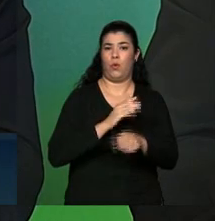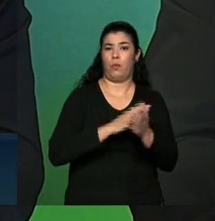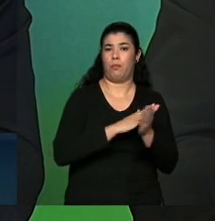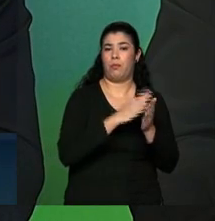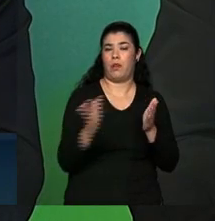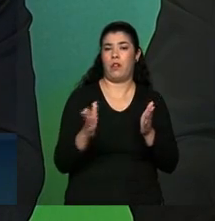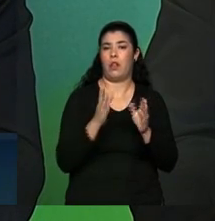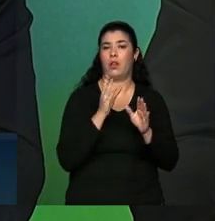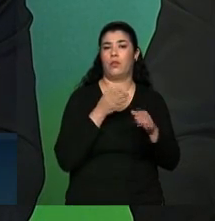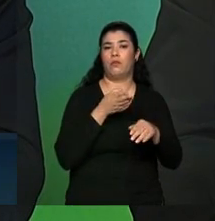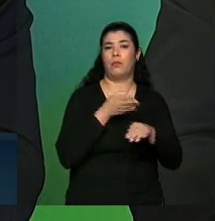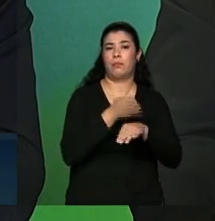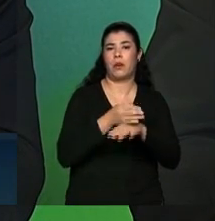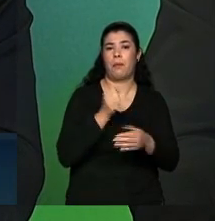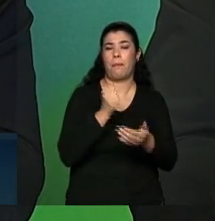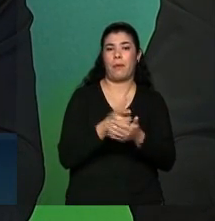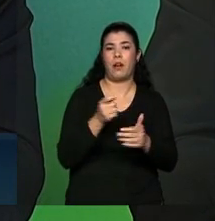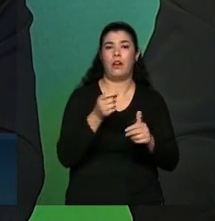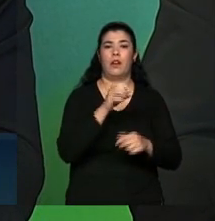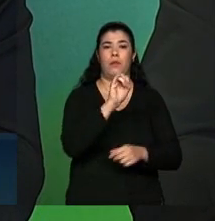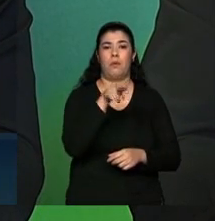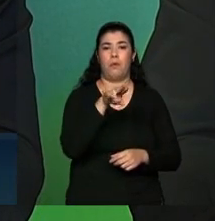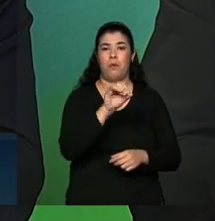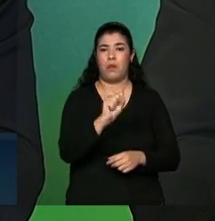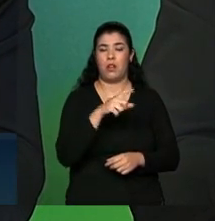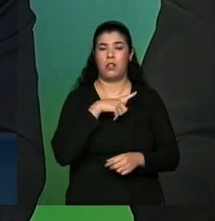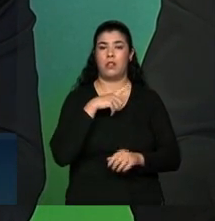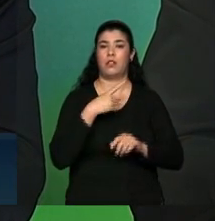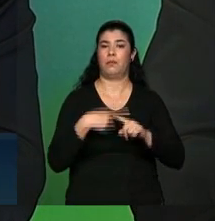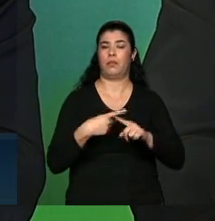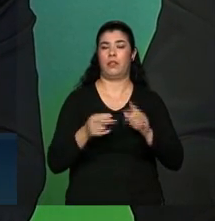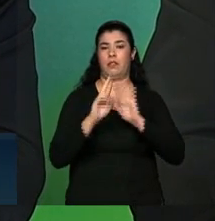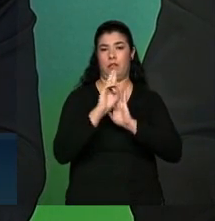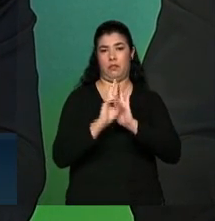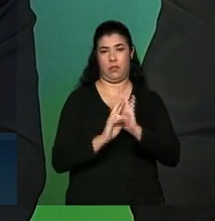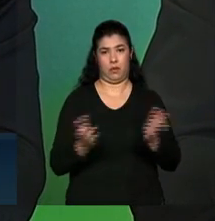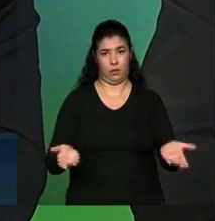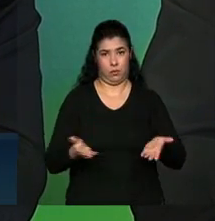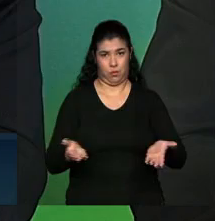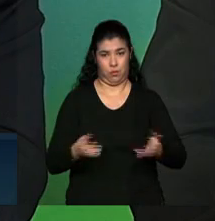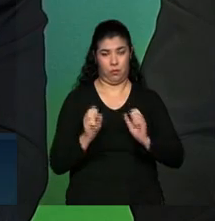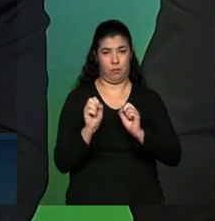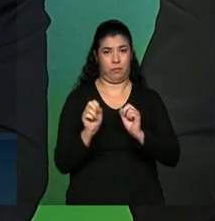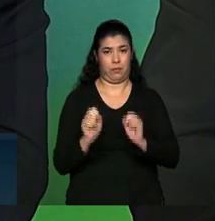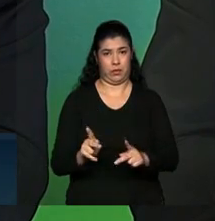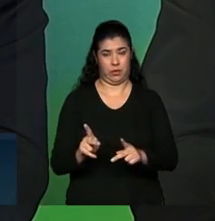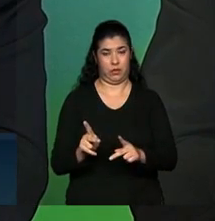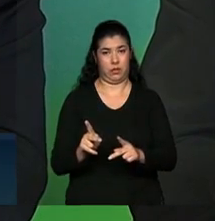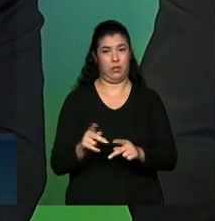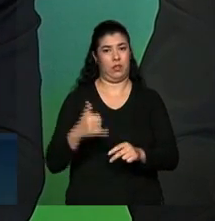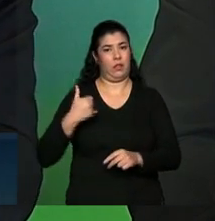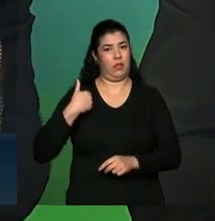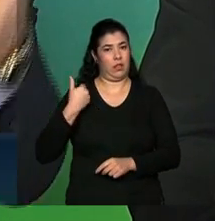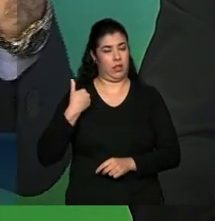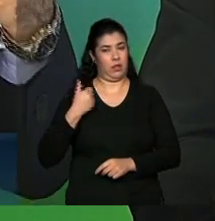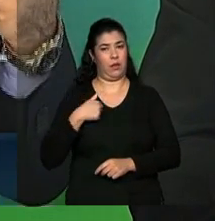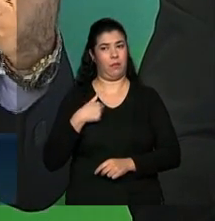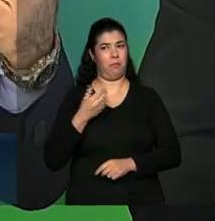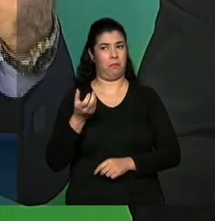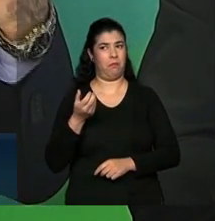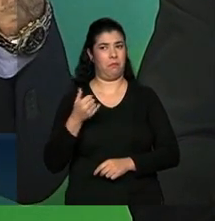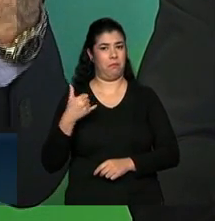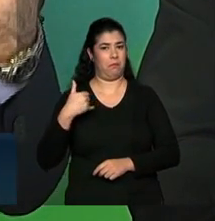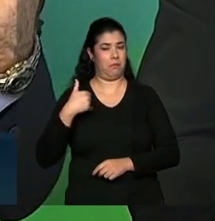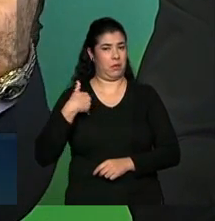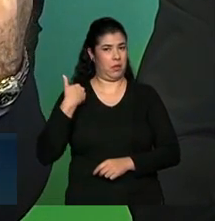Por que 100 pontos? Porque a regra hoje de aposentadoria por idade, e nós estamos falando